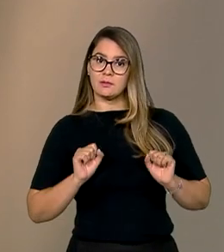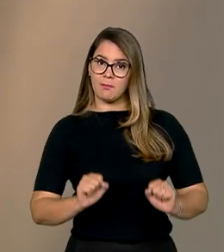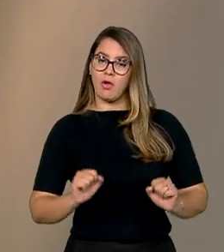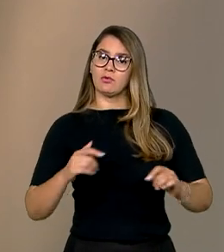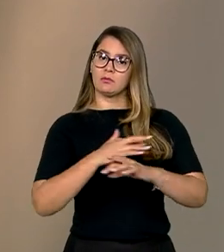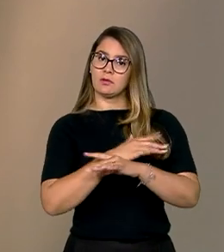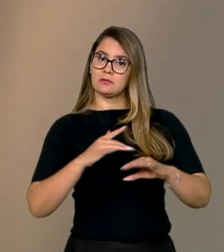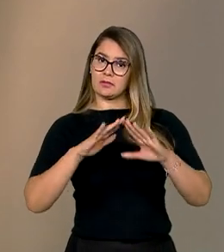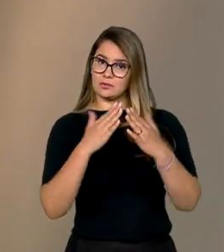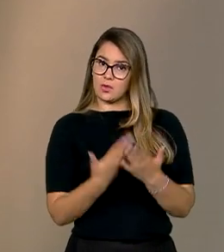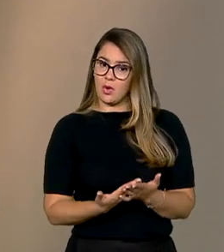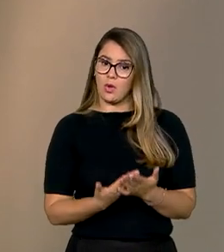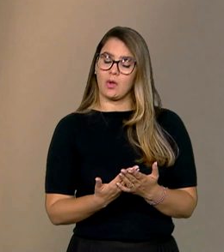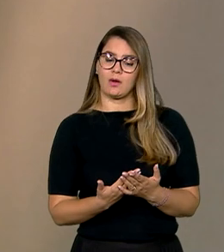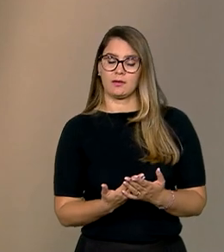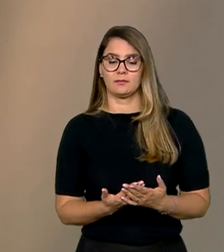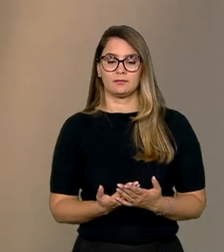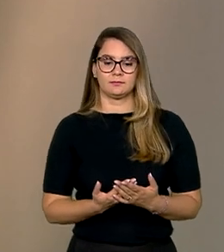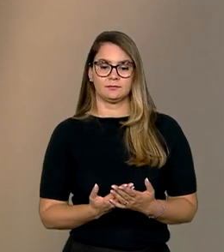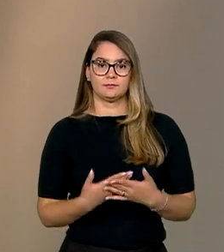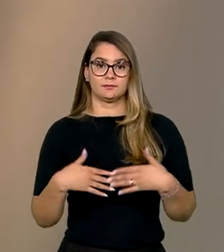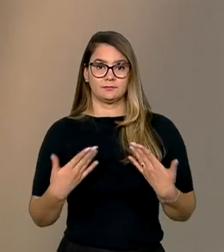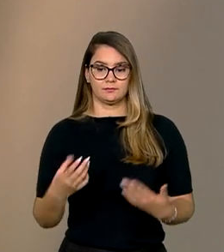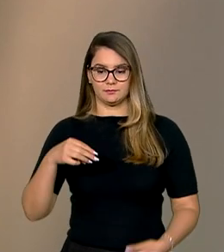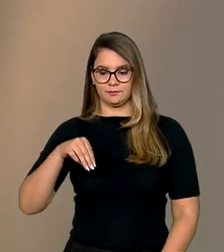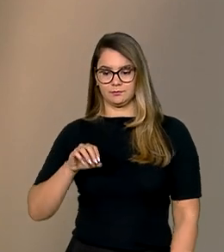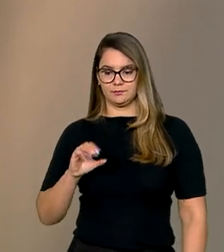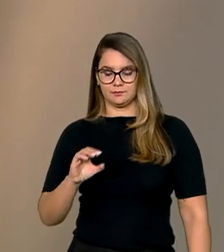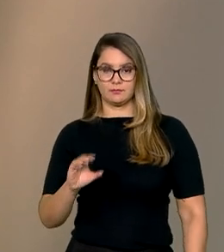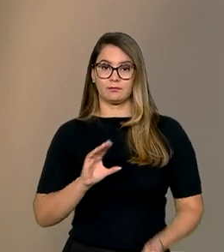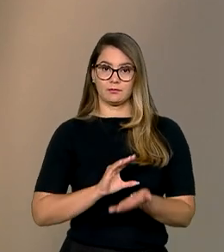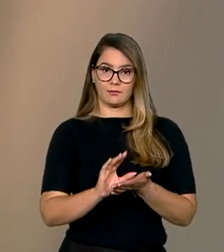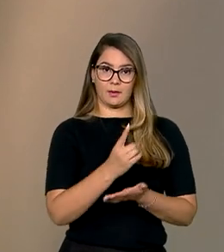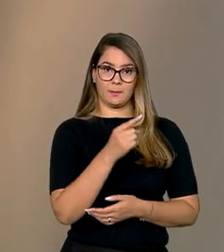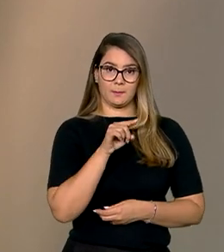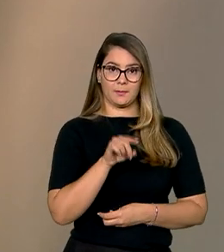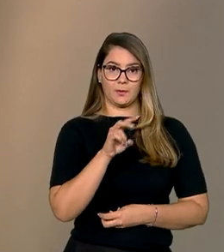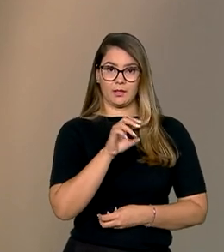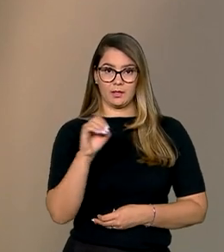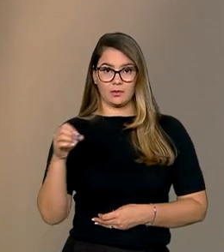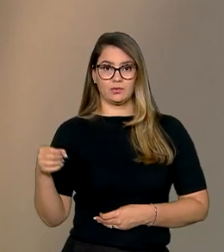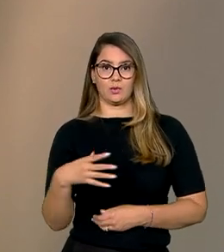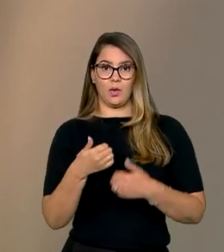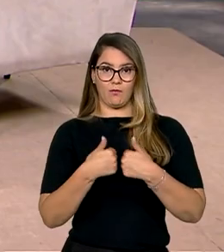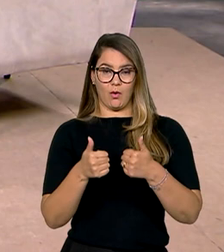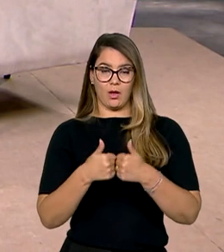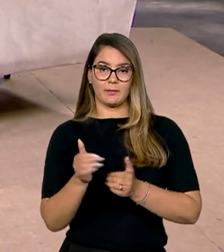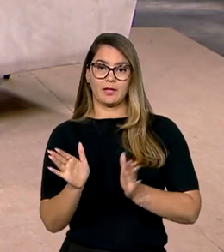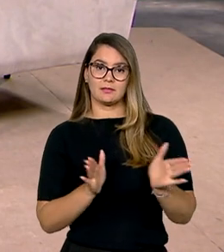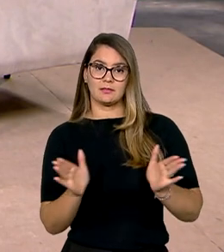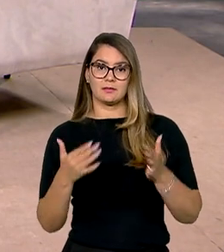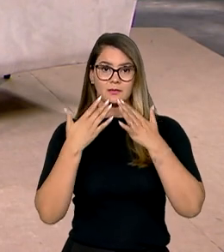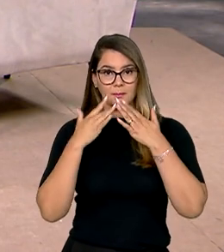escolas, né, então, o MEC vai investir com 1.500 novos ônibus acessíveis para as crianças com